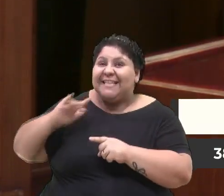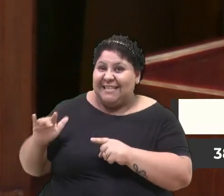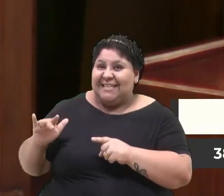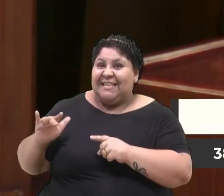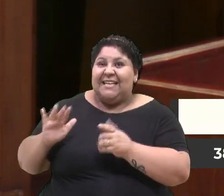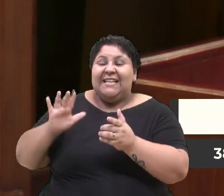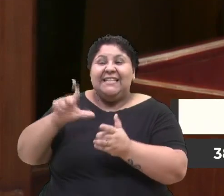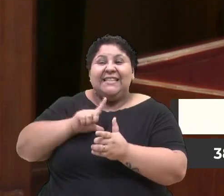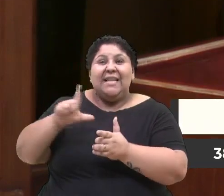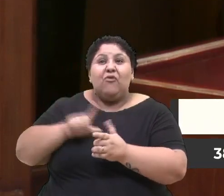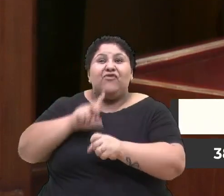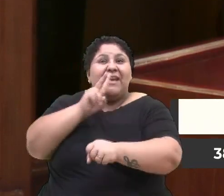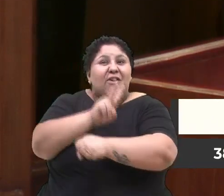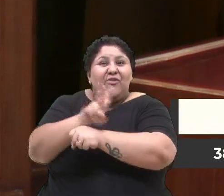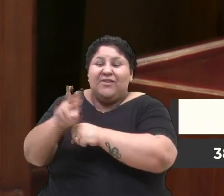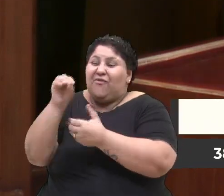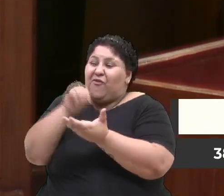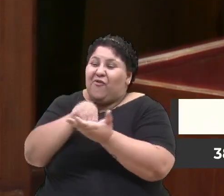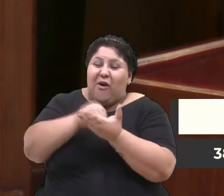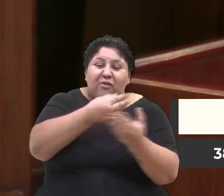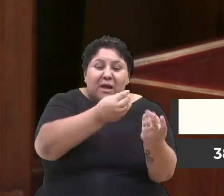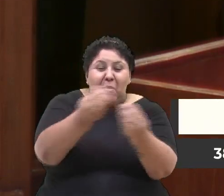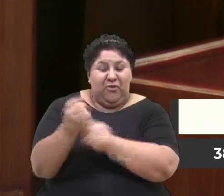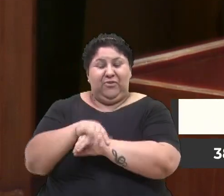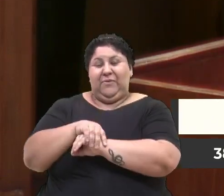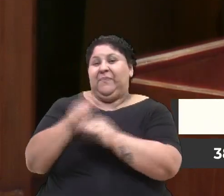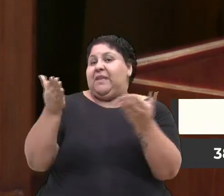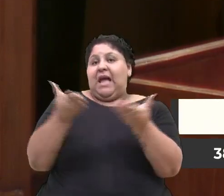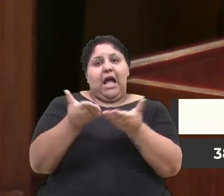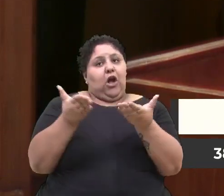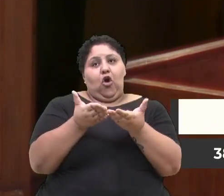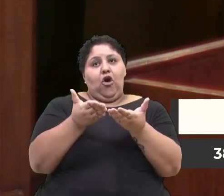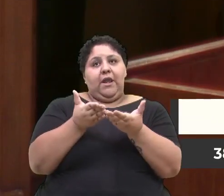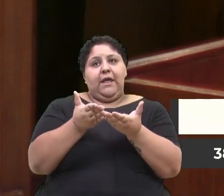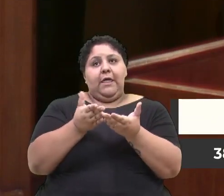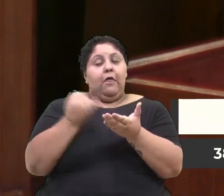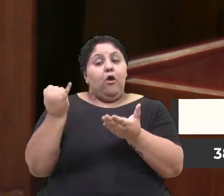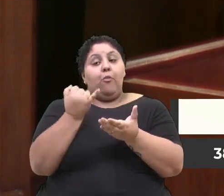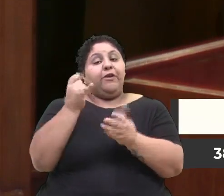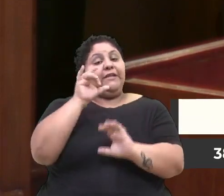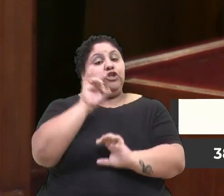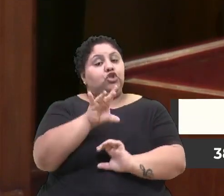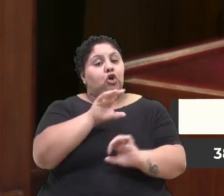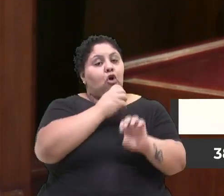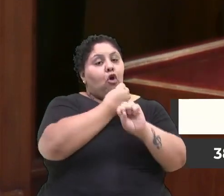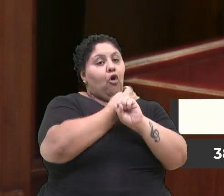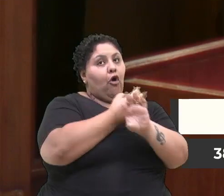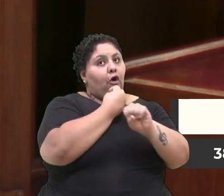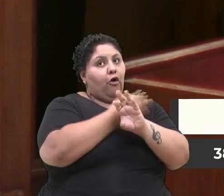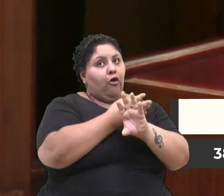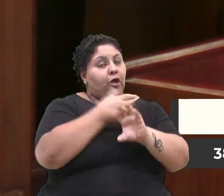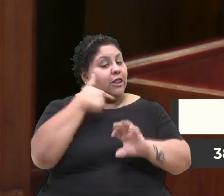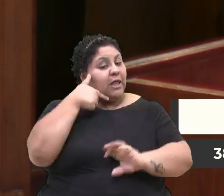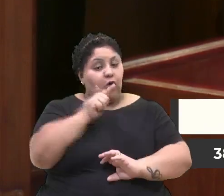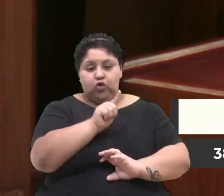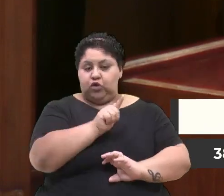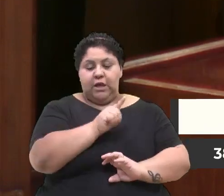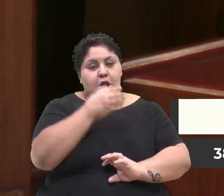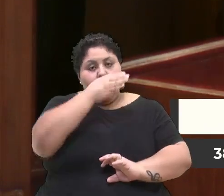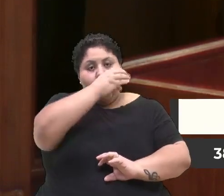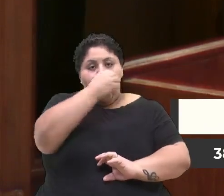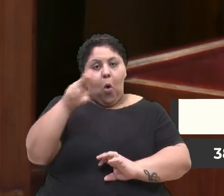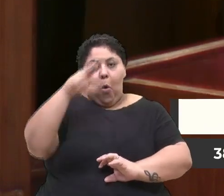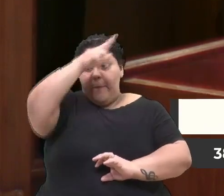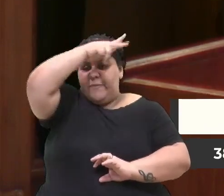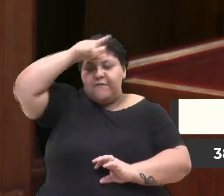cuidadores, falta muito. Agora, não basta, a Esmed não está conseguindo, ou a Prefeitura não